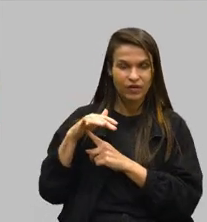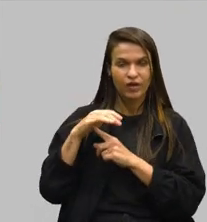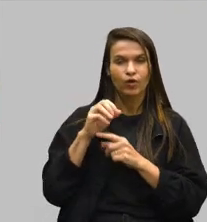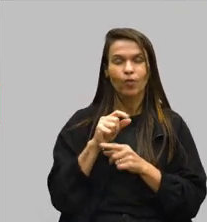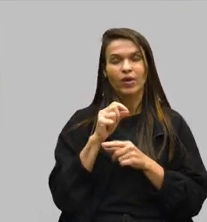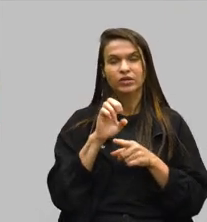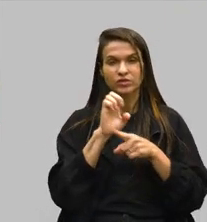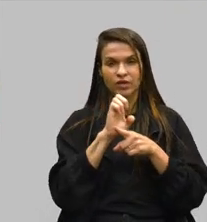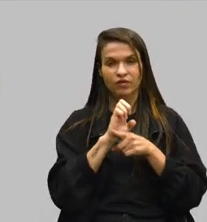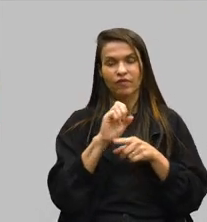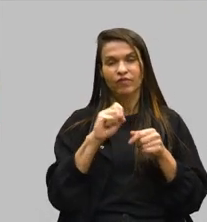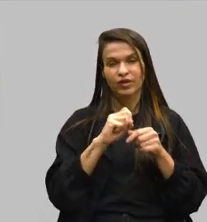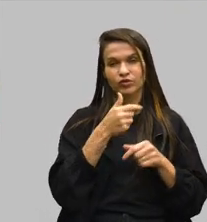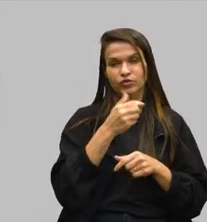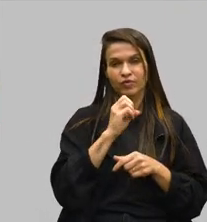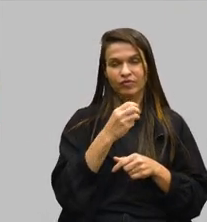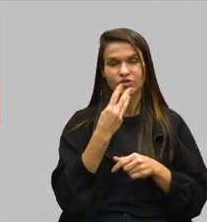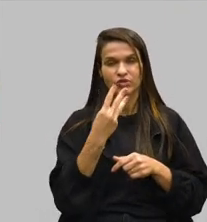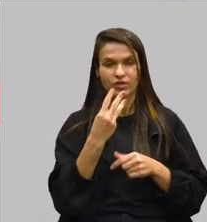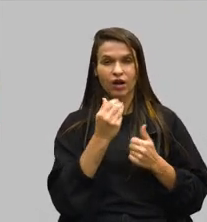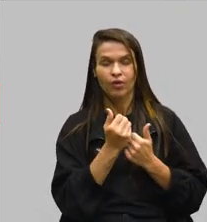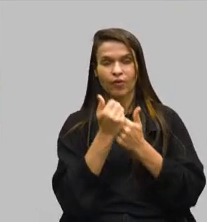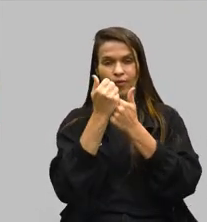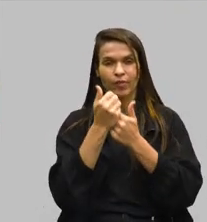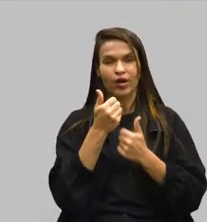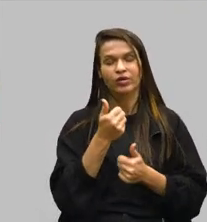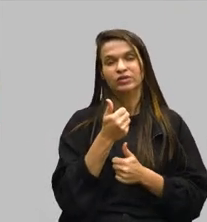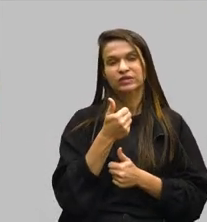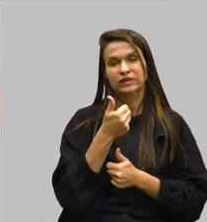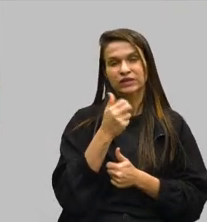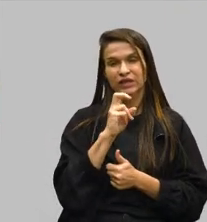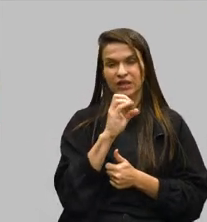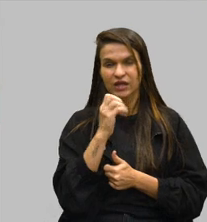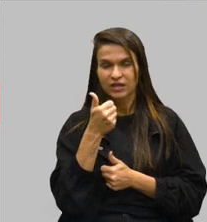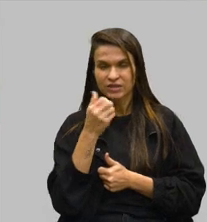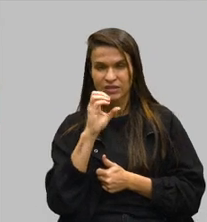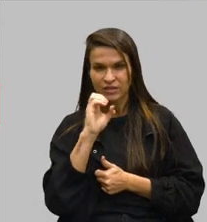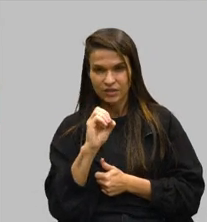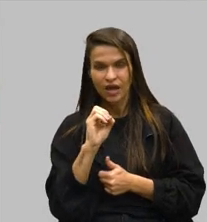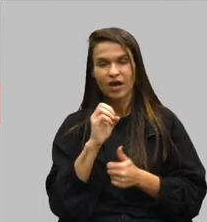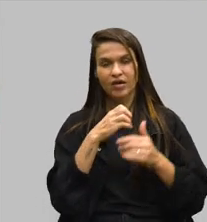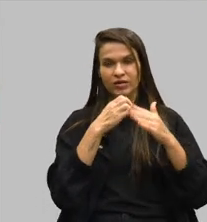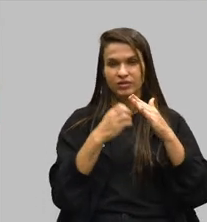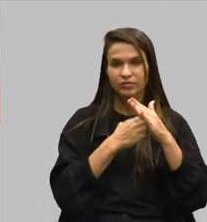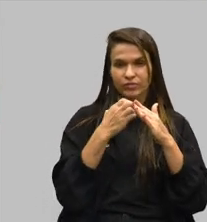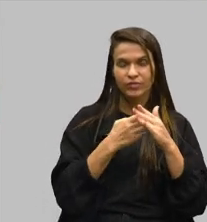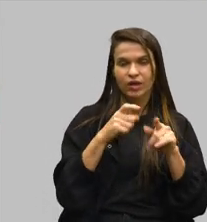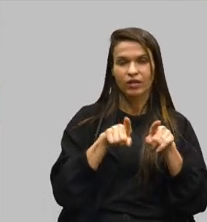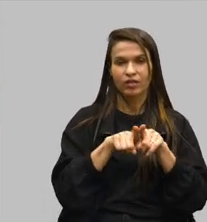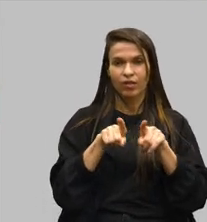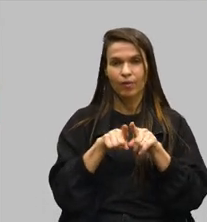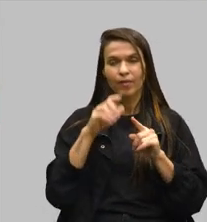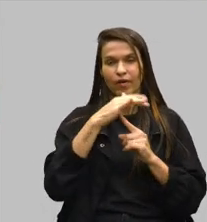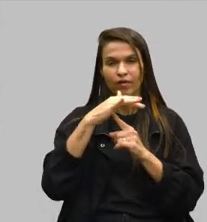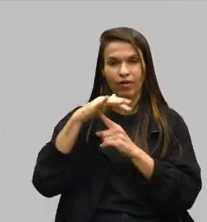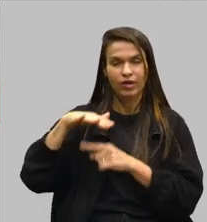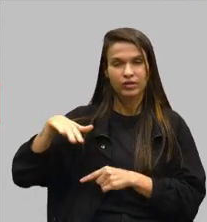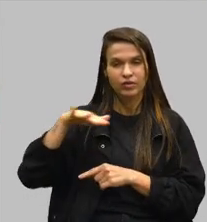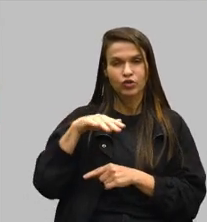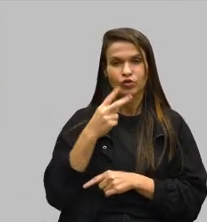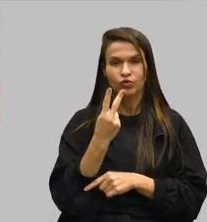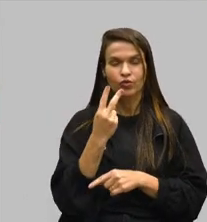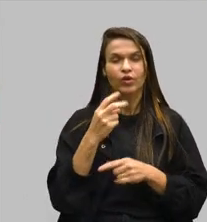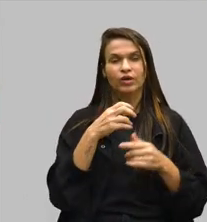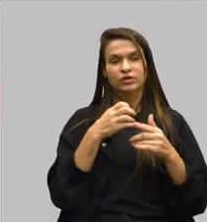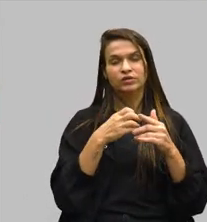realizada em 2023, com apoio de 510 empreendimentos, quatro feiras micro-regionais, uma feira regional e duas feiras estaduais a